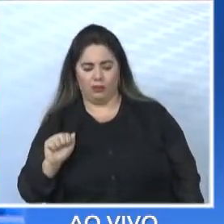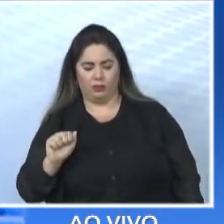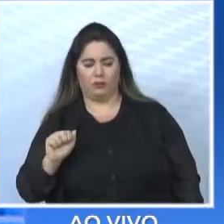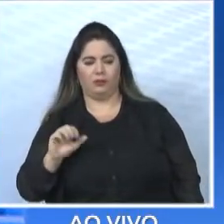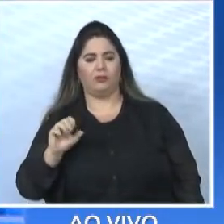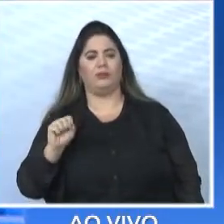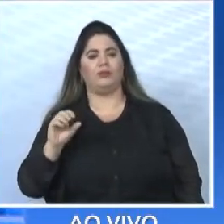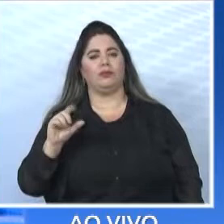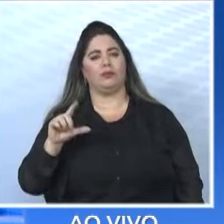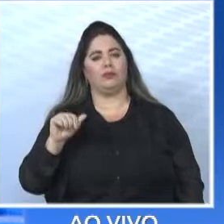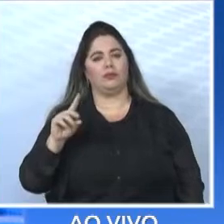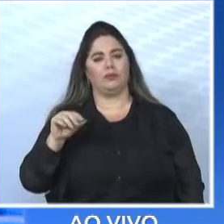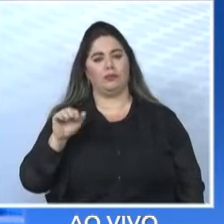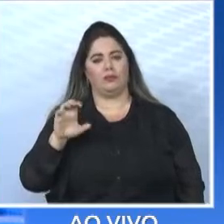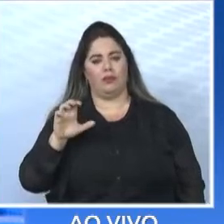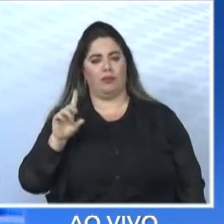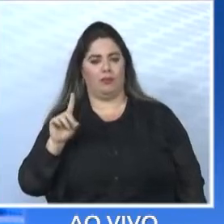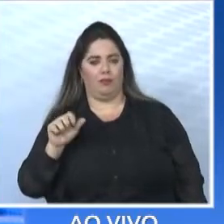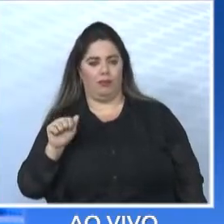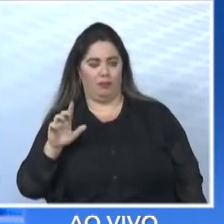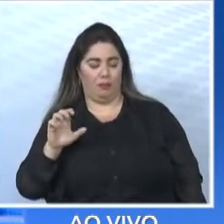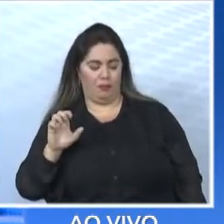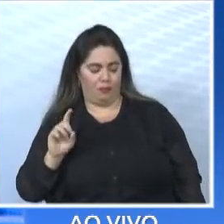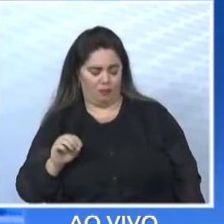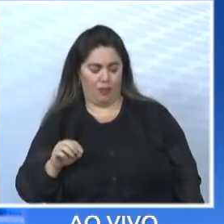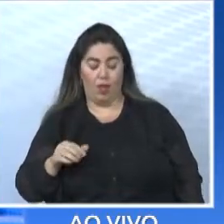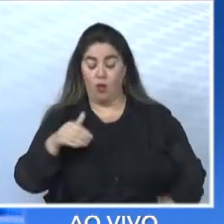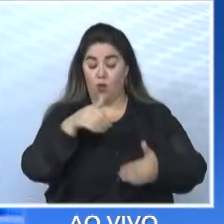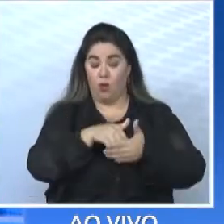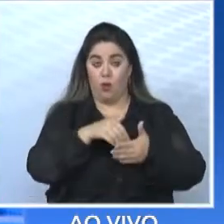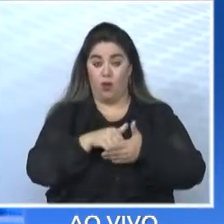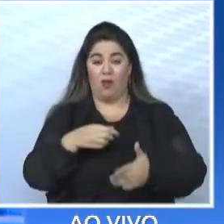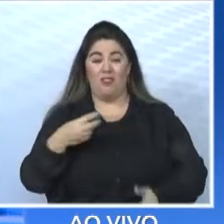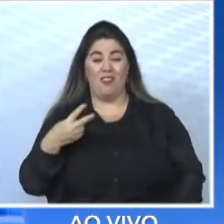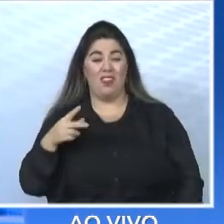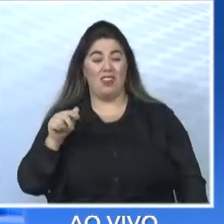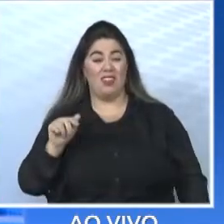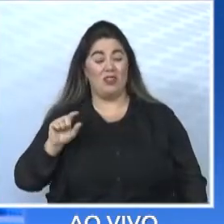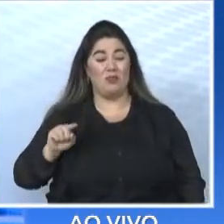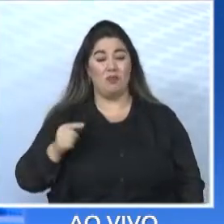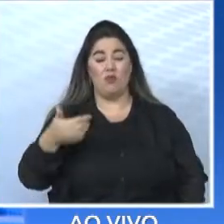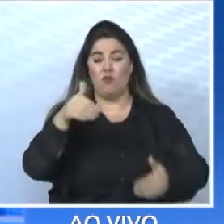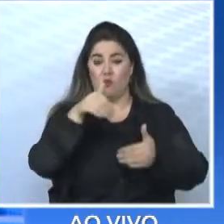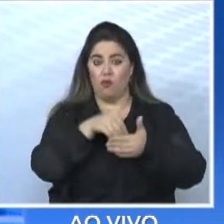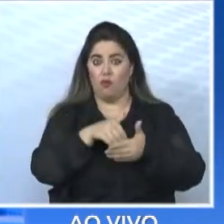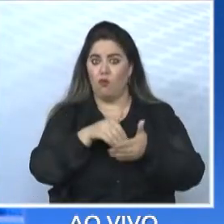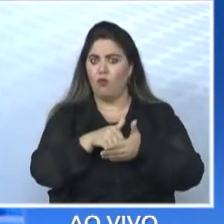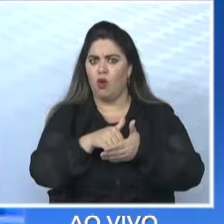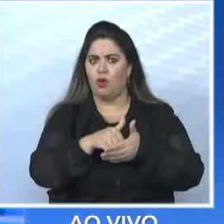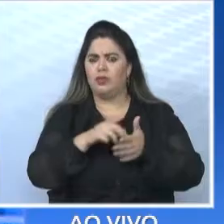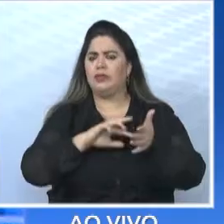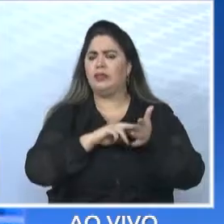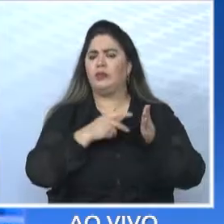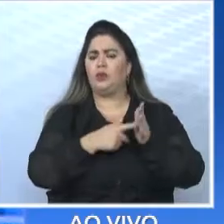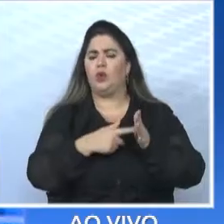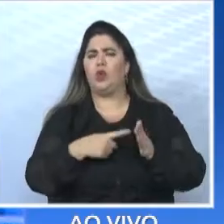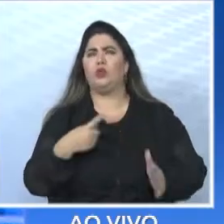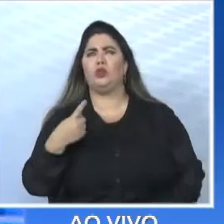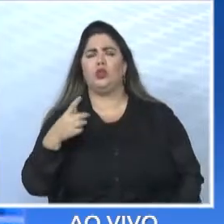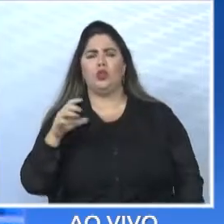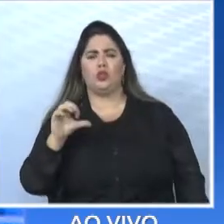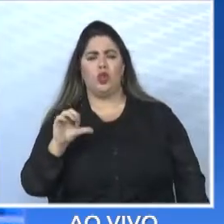Alexandre recebeu 27.772 votos, o que representa 19,34